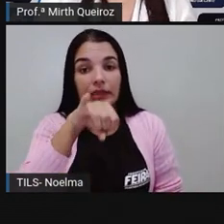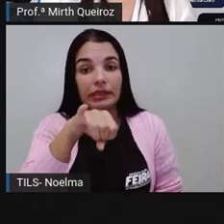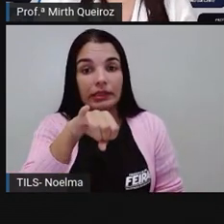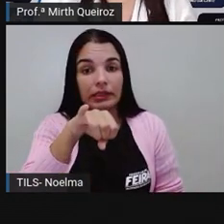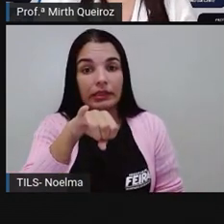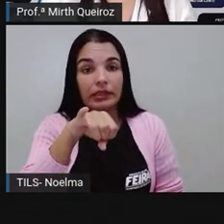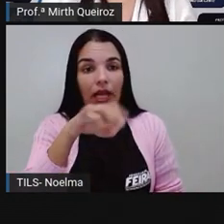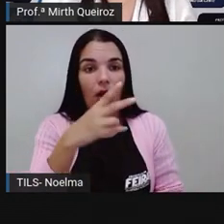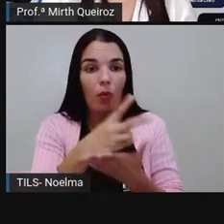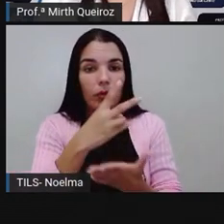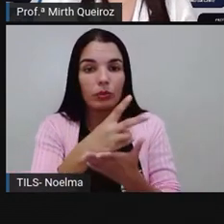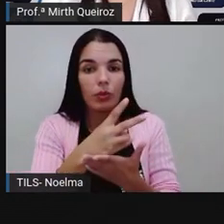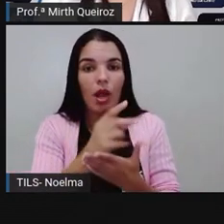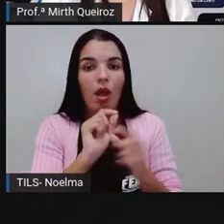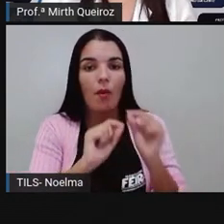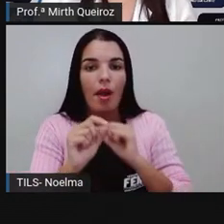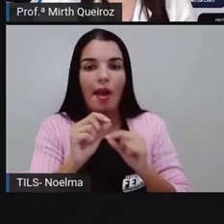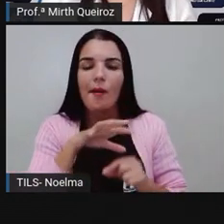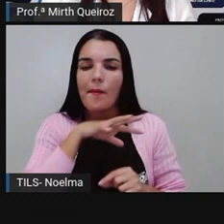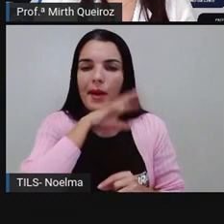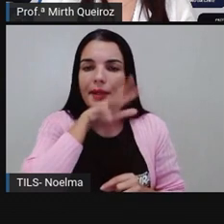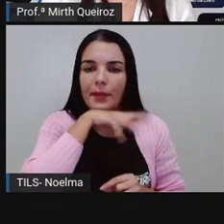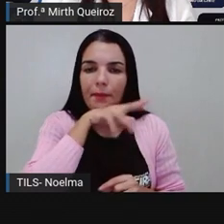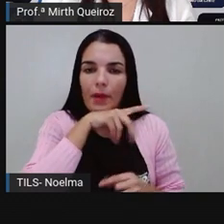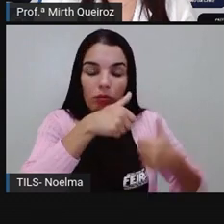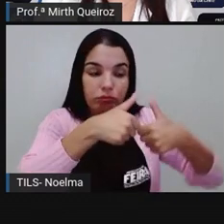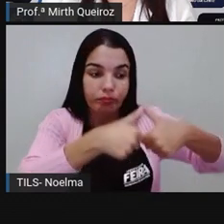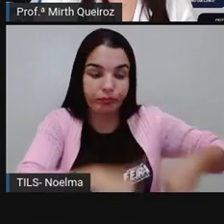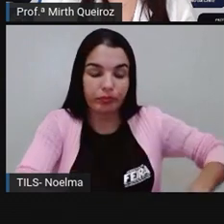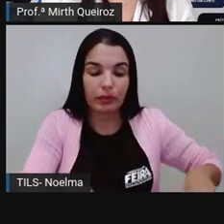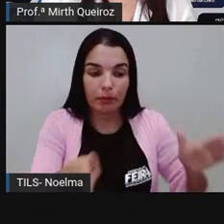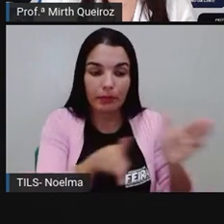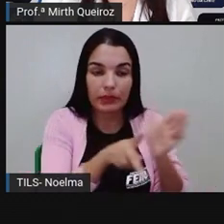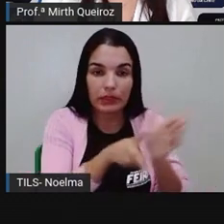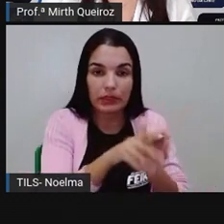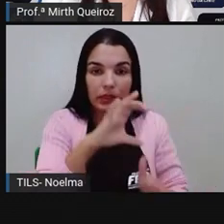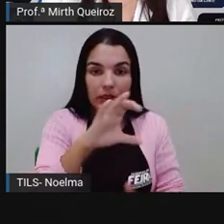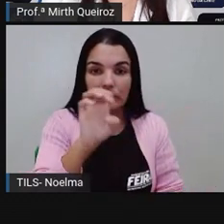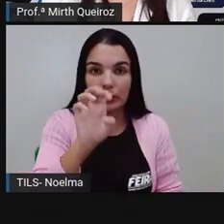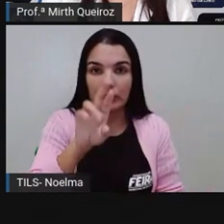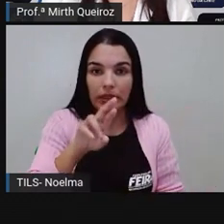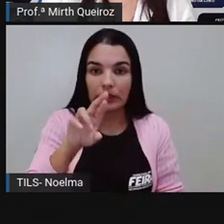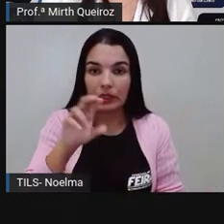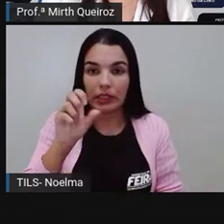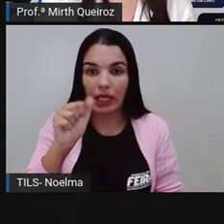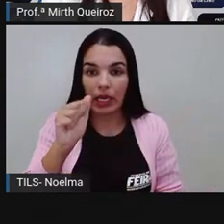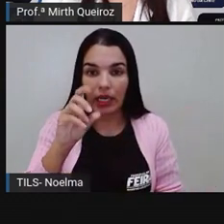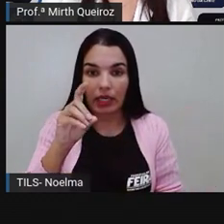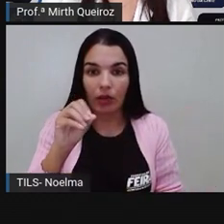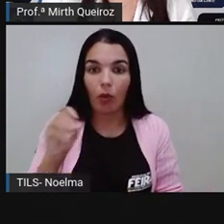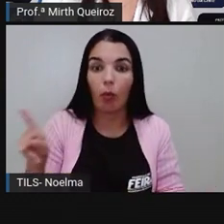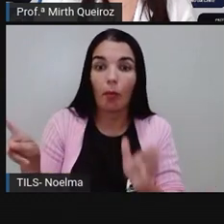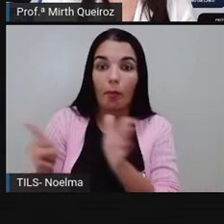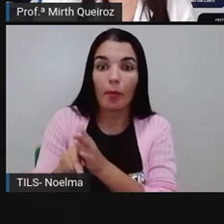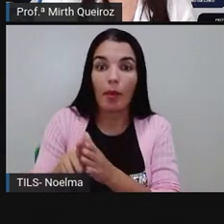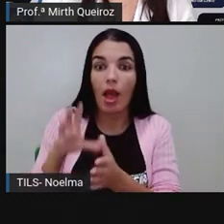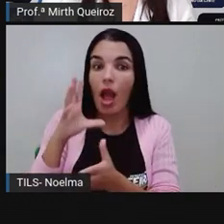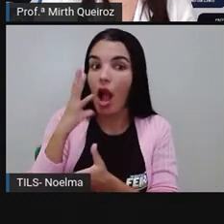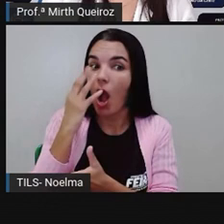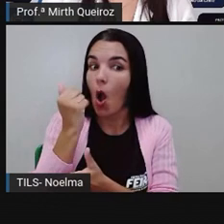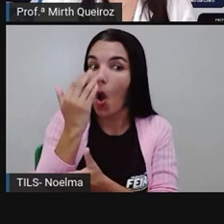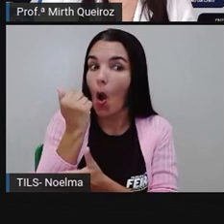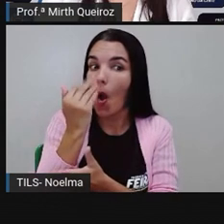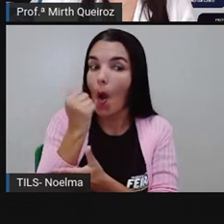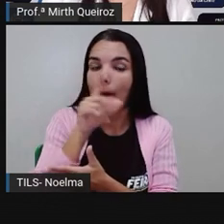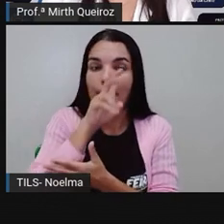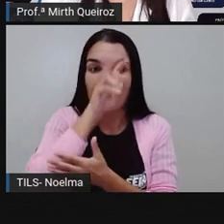Vamos continuar lendo. É um animal típico do cerrado. E essa espécie é um grande predador de